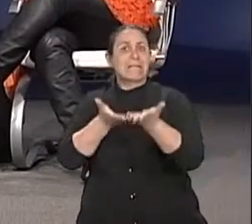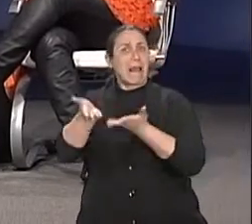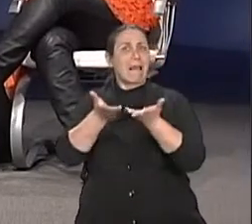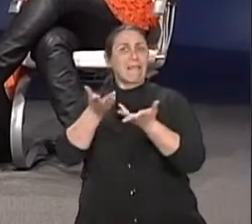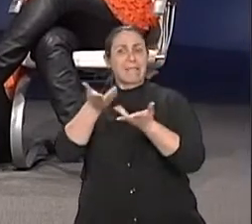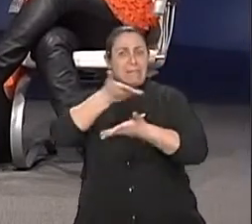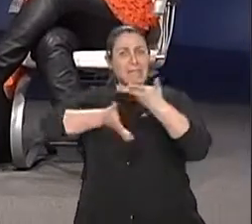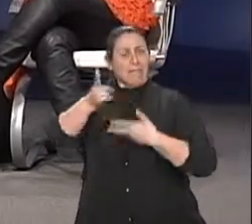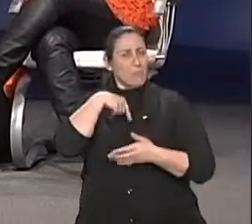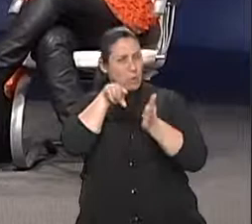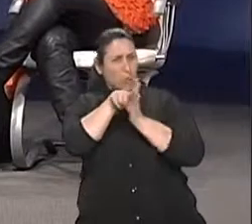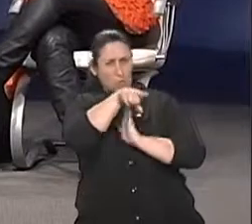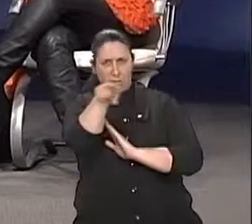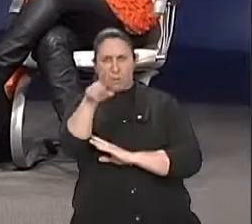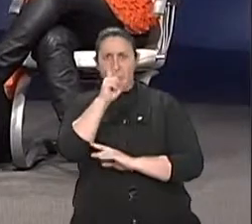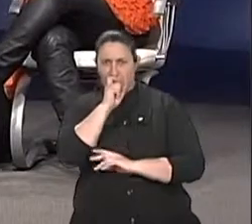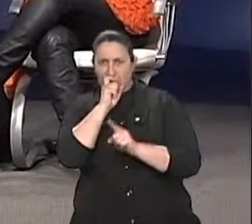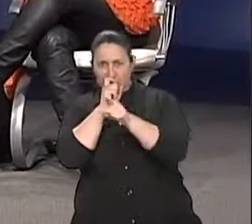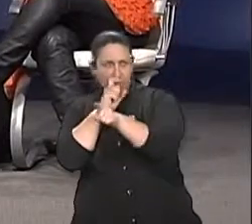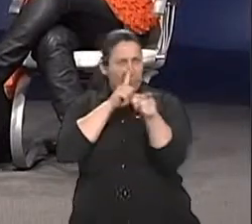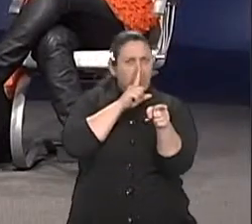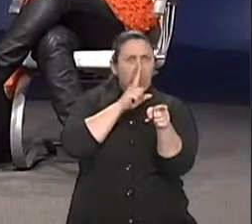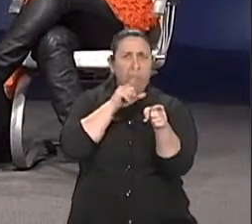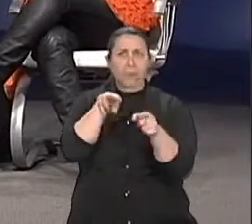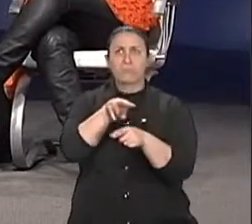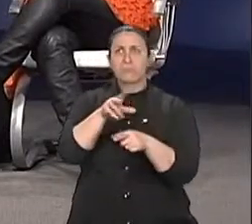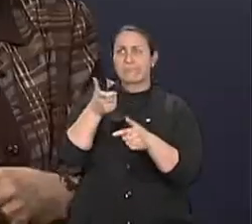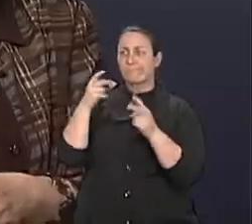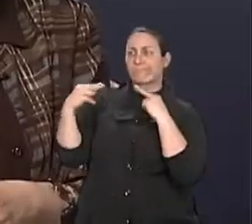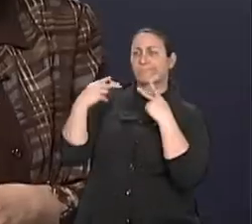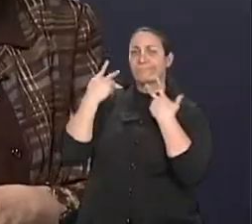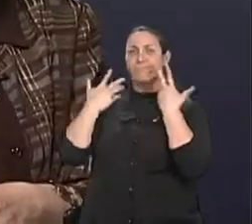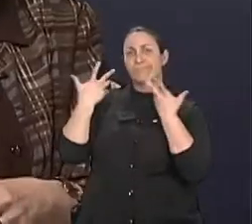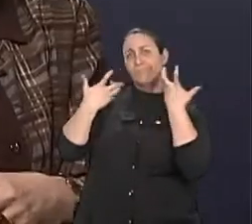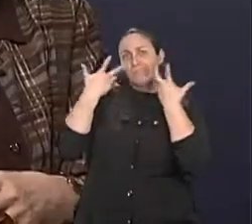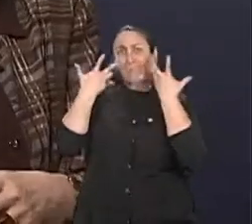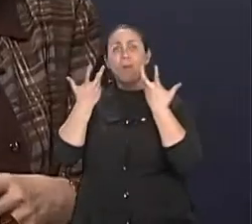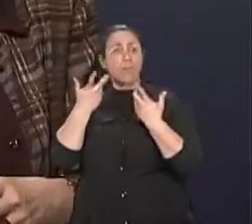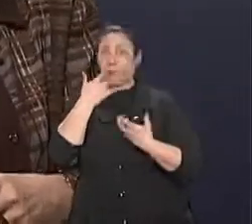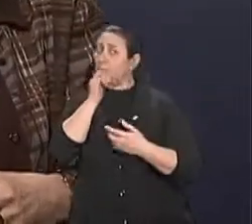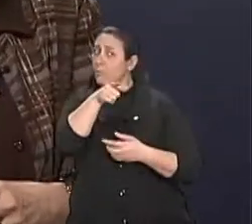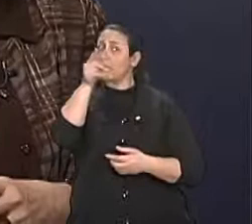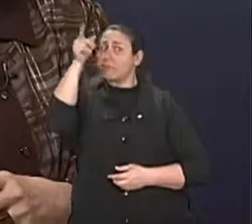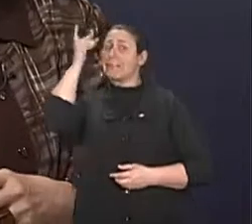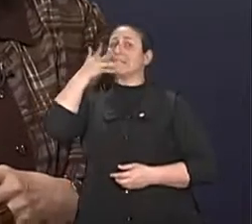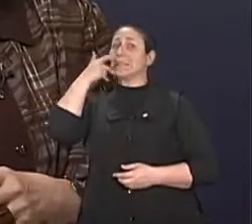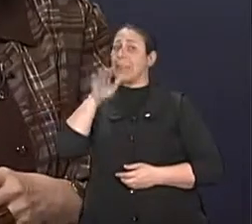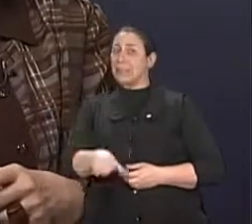como tal. Sim, a gente ouve isso muitas vezes. E relação daí é de pai e mãe, É de cuidado, de como um